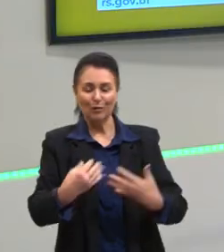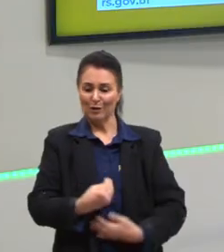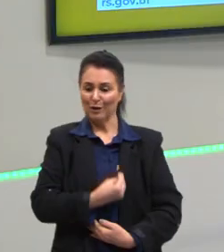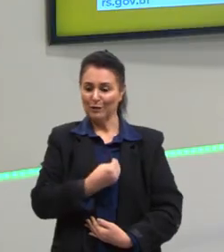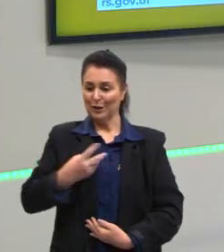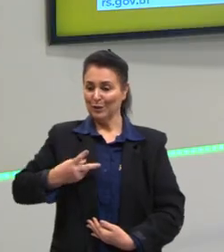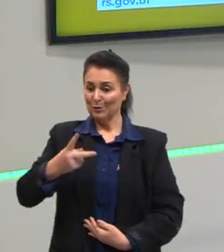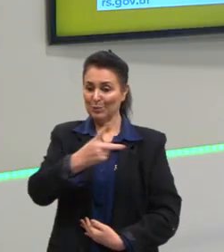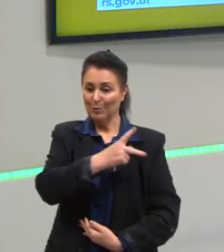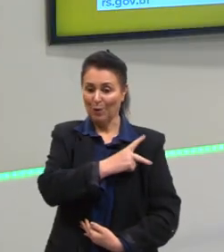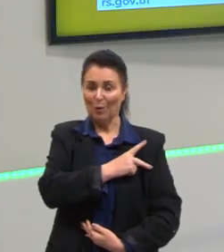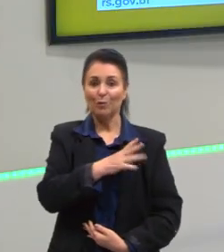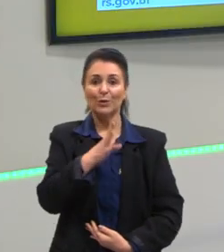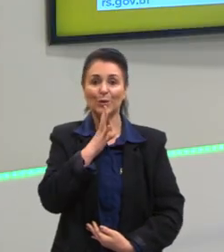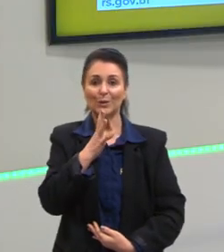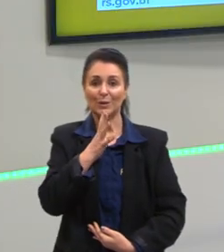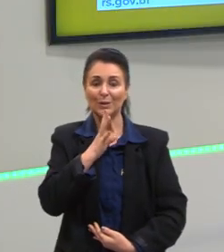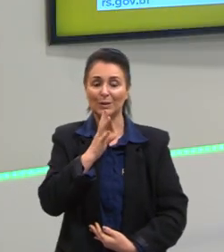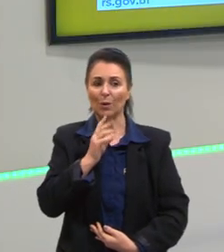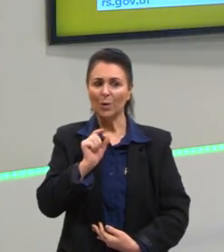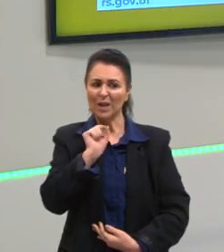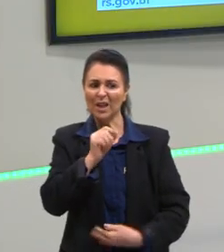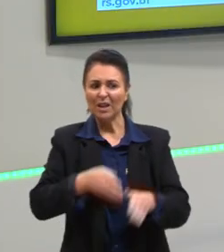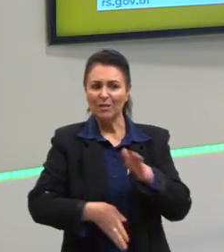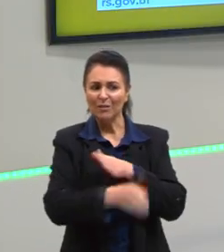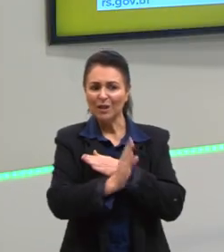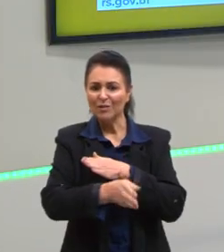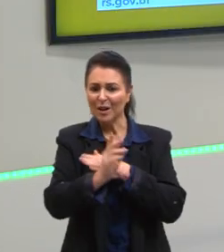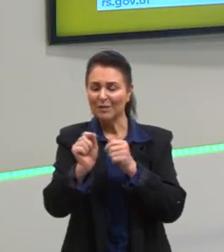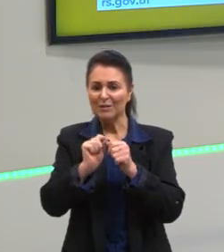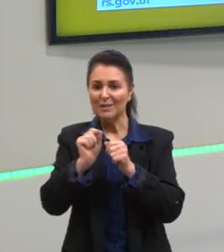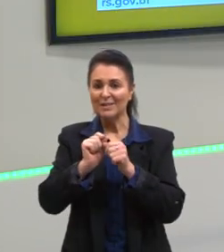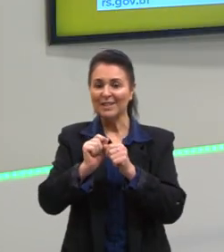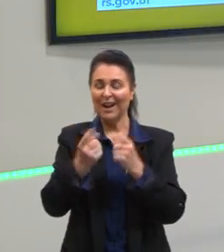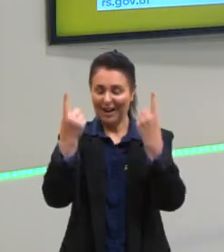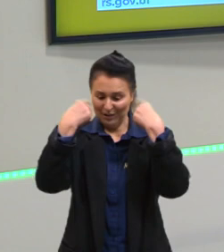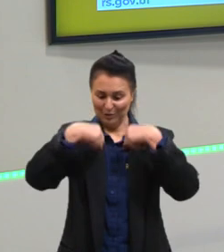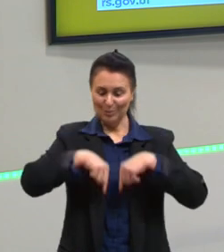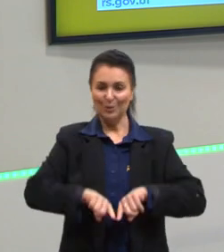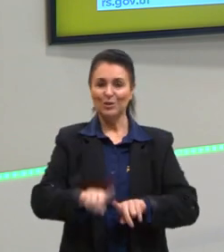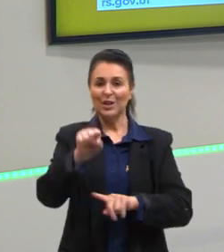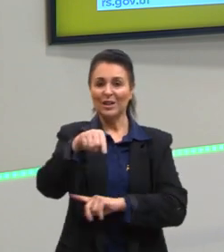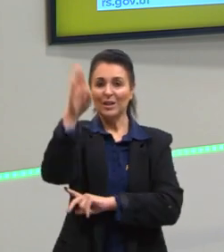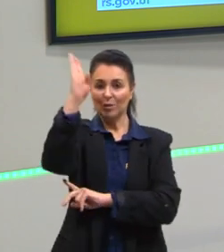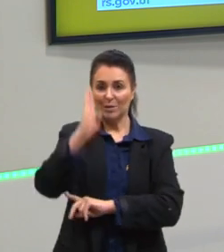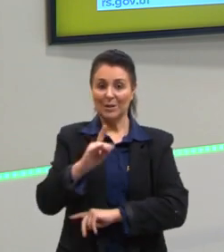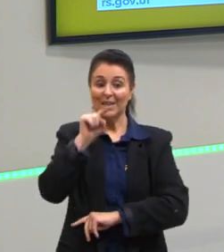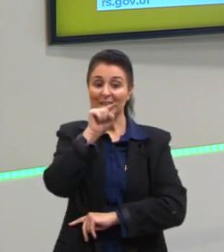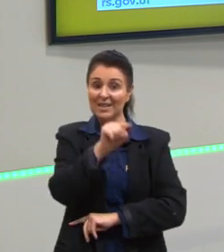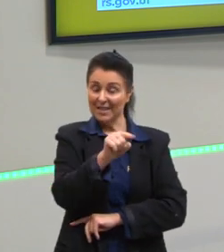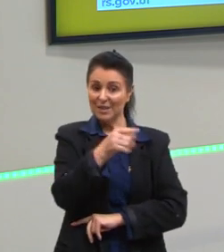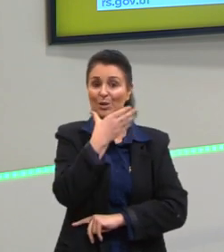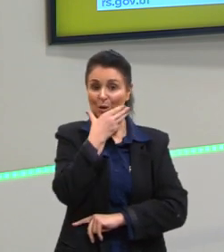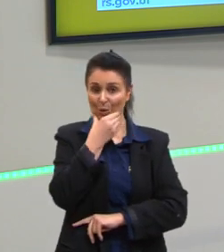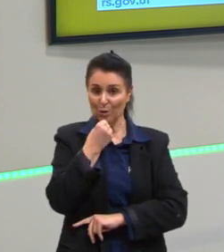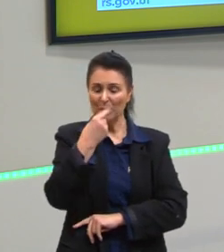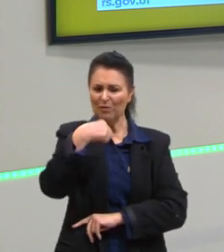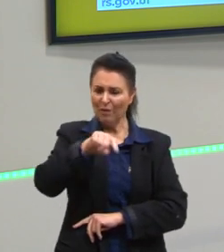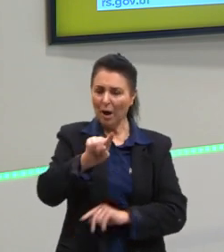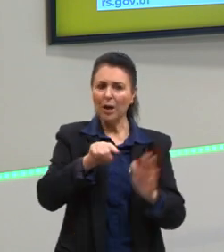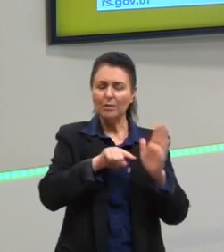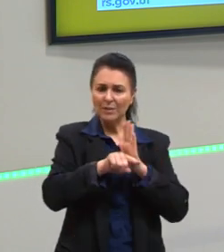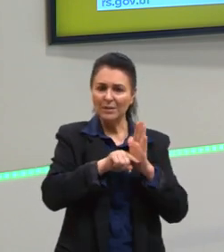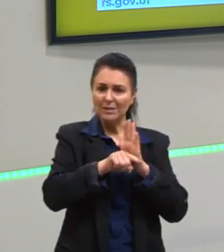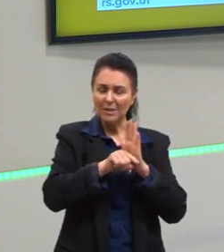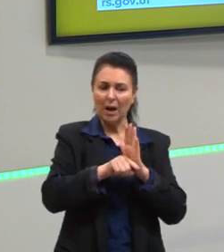que se constituíam as teorias antropológicas no Brasil. E aí o Franz Boas vai ser um dos camaradas que vai ir para o campo, vai pesquisar,